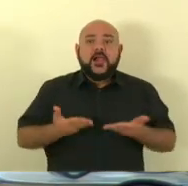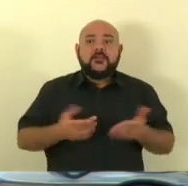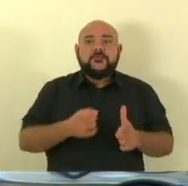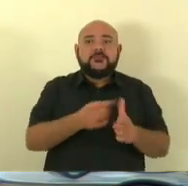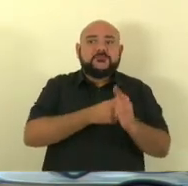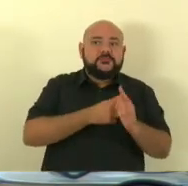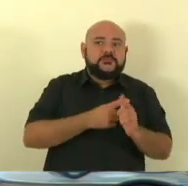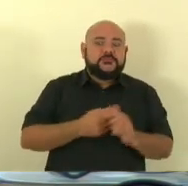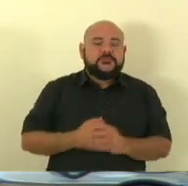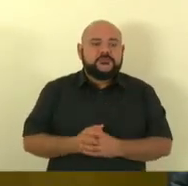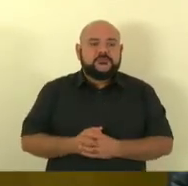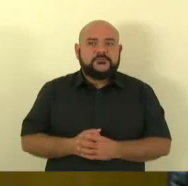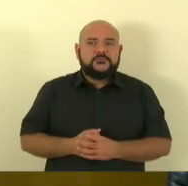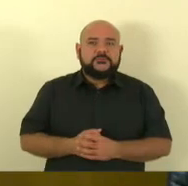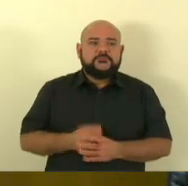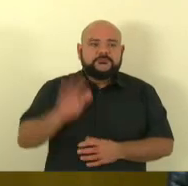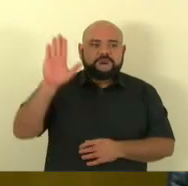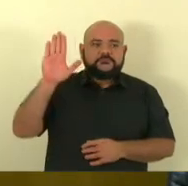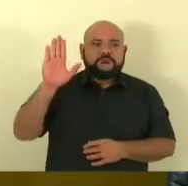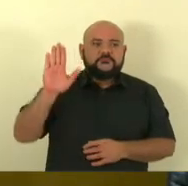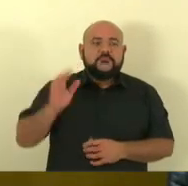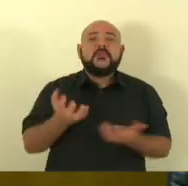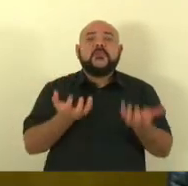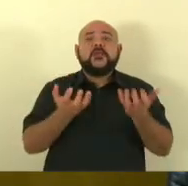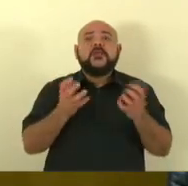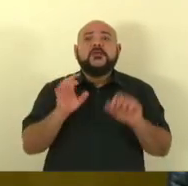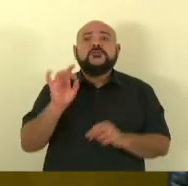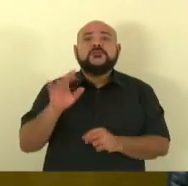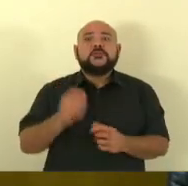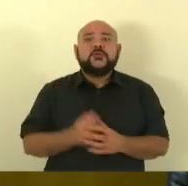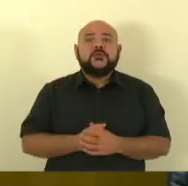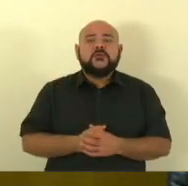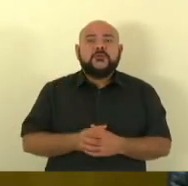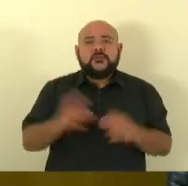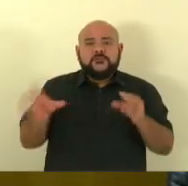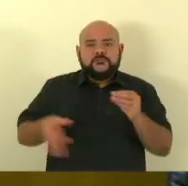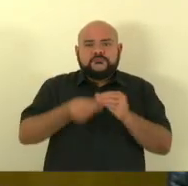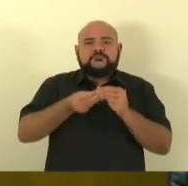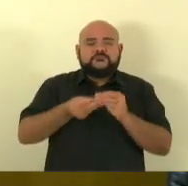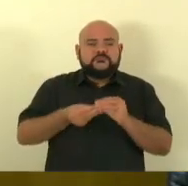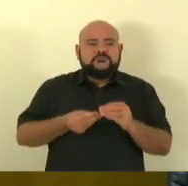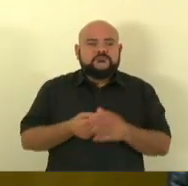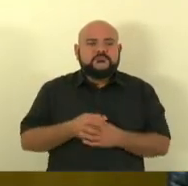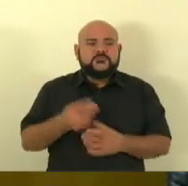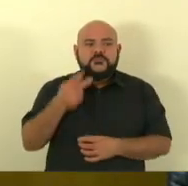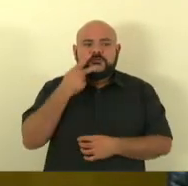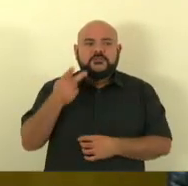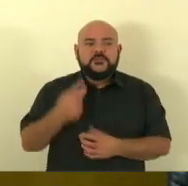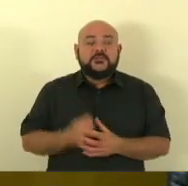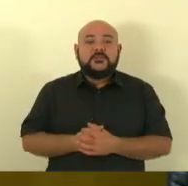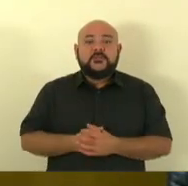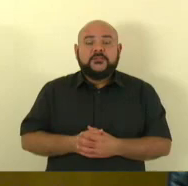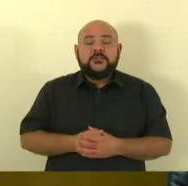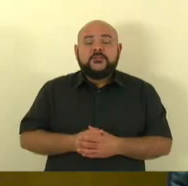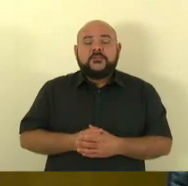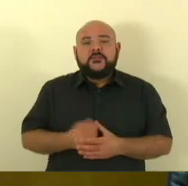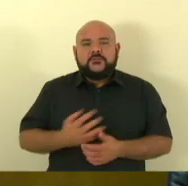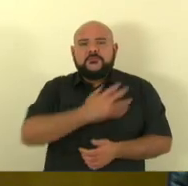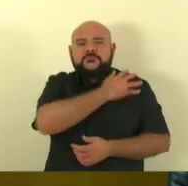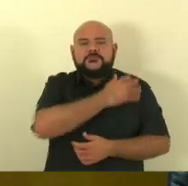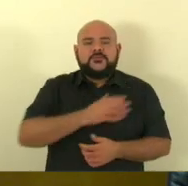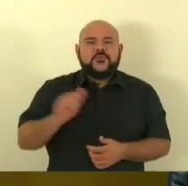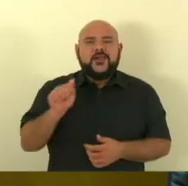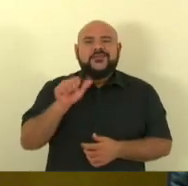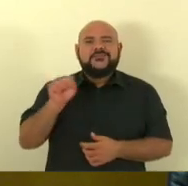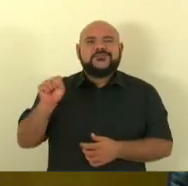ordem eu só gostaria de somar somar a minha fala junto ao que foi falado pelo capitão Assunção no